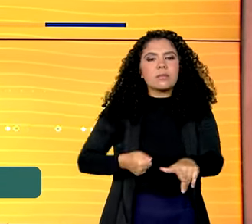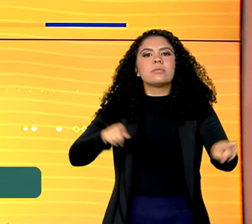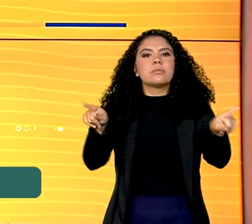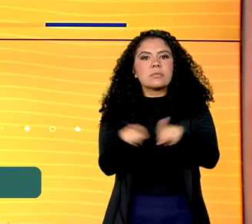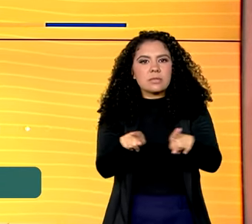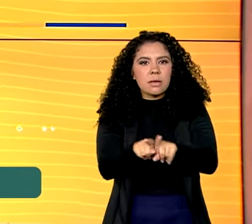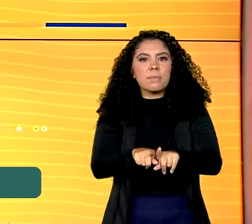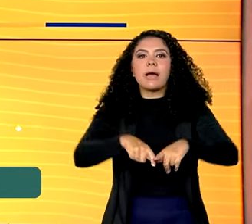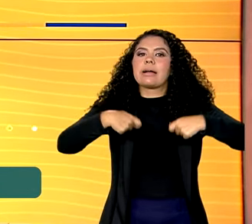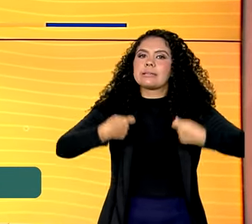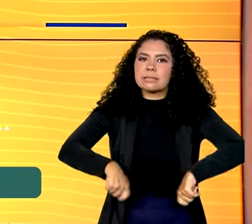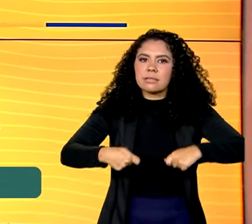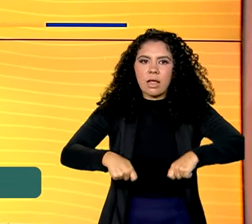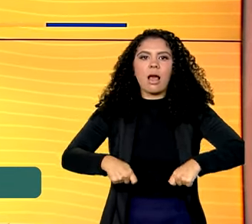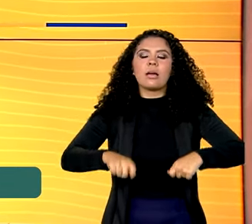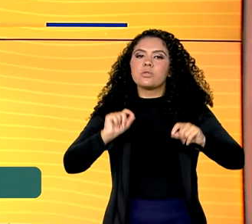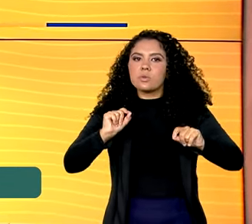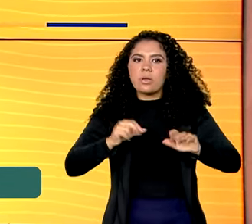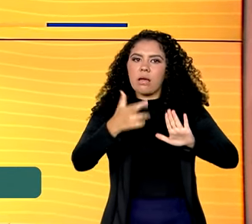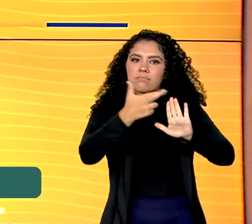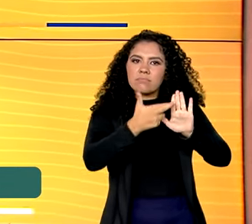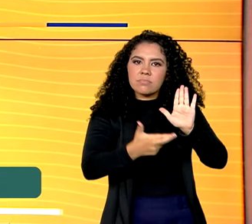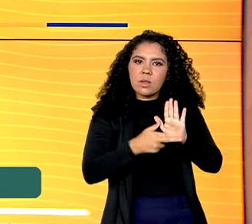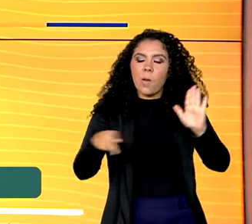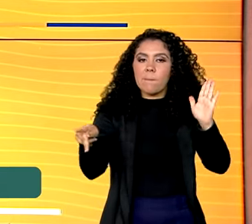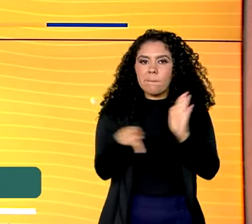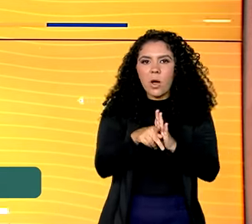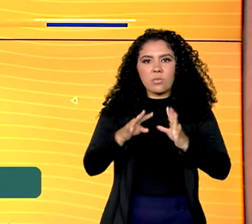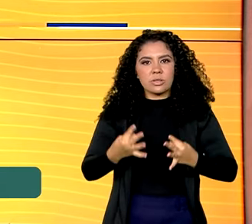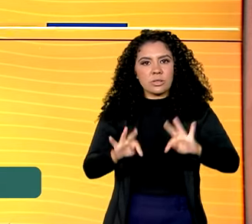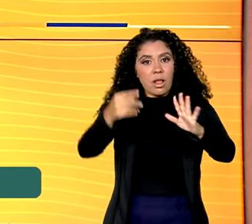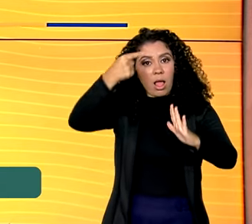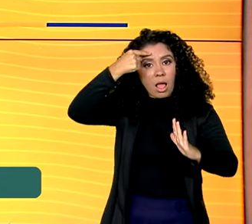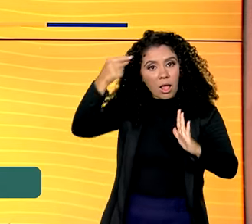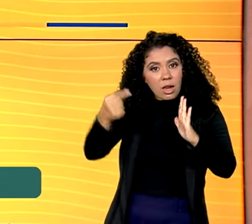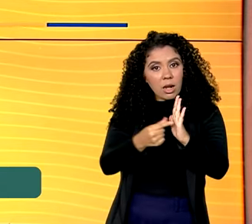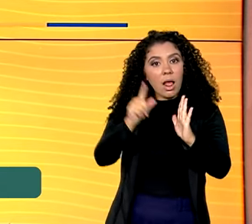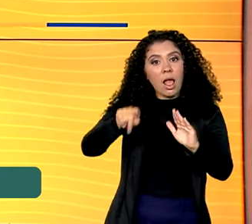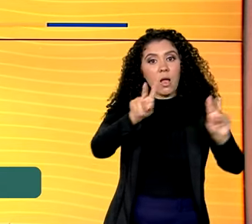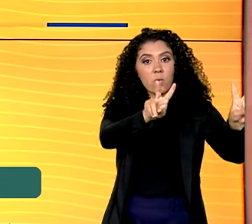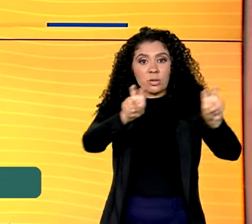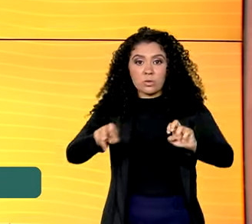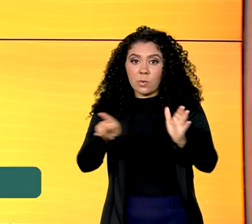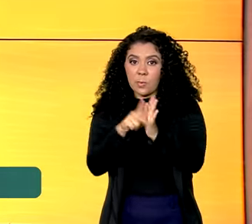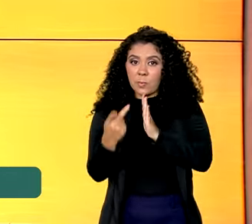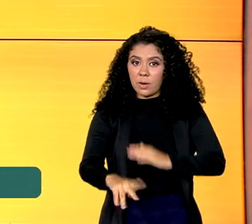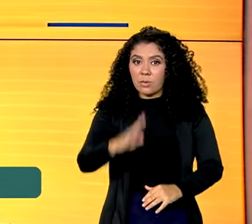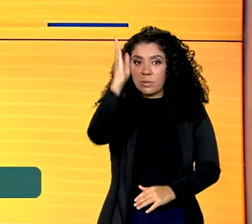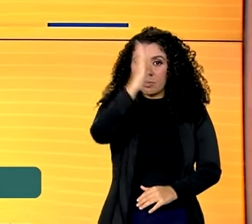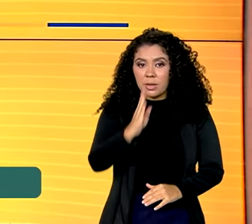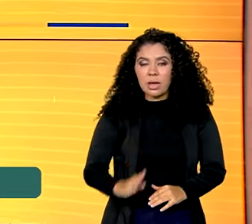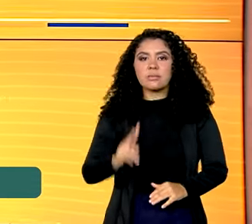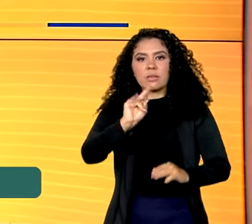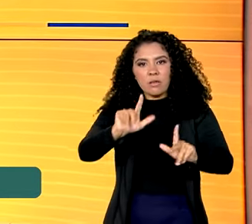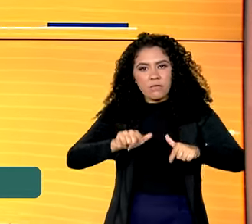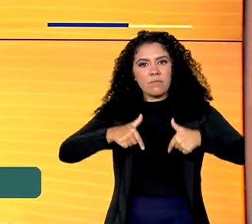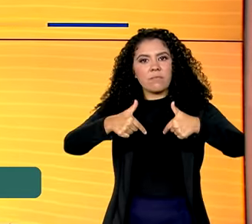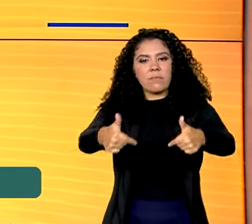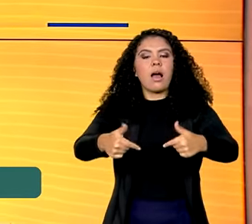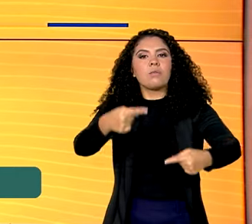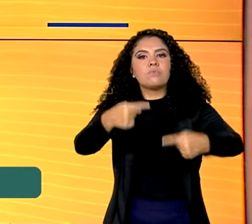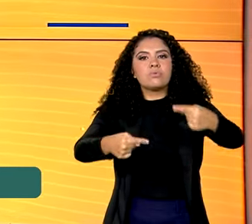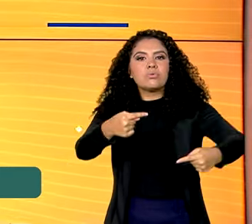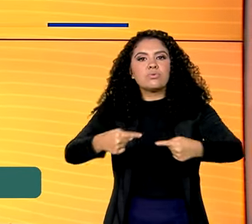das tecnologias de inteligência artificial, são alguns dos assuntos que o Brasil vai levar para o encontro do Bloco de